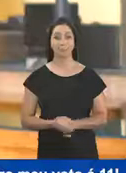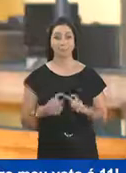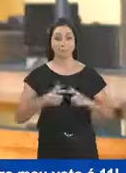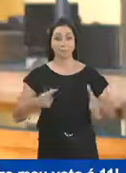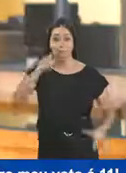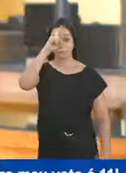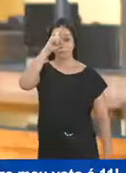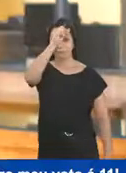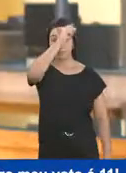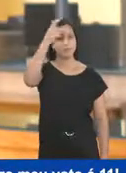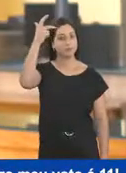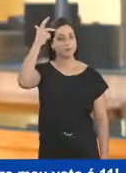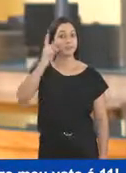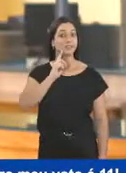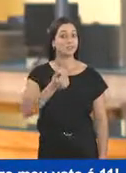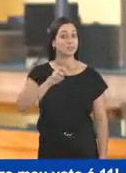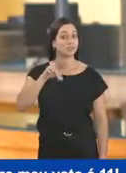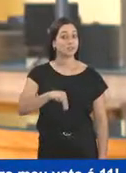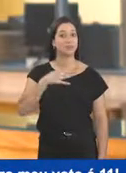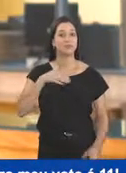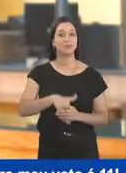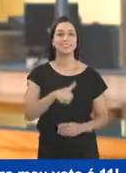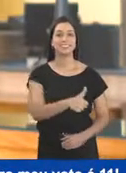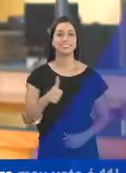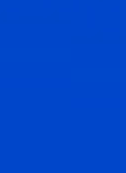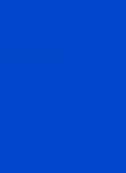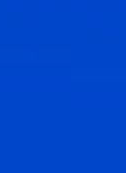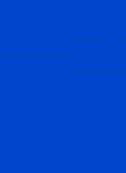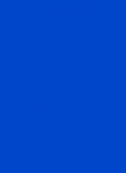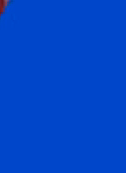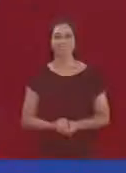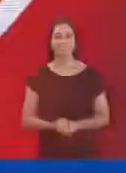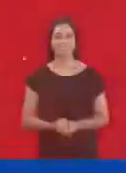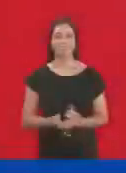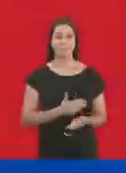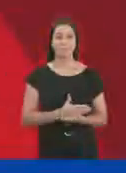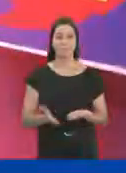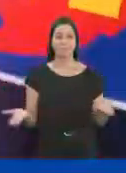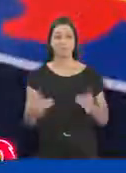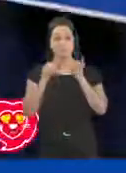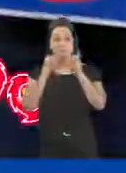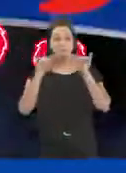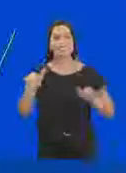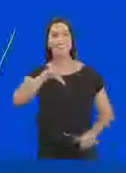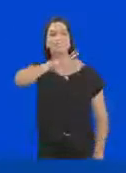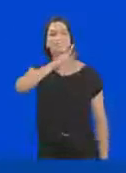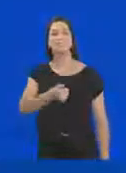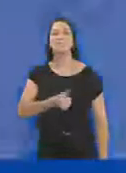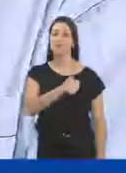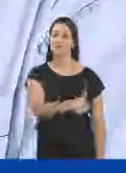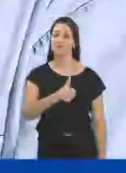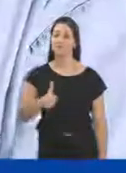Pela ampliação do Hospital Municipal, no dia 15 de novembro, meu voto é 11. 11! Começa agora o programa